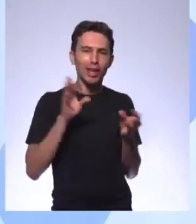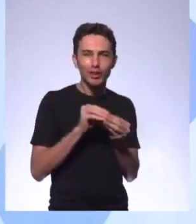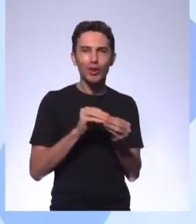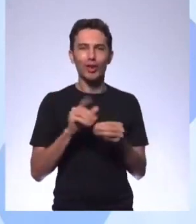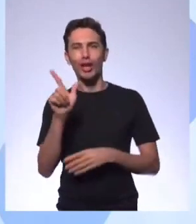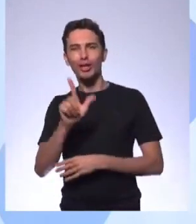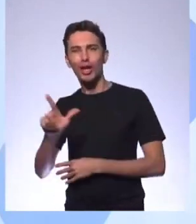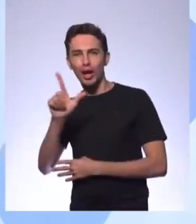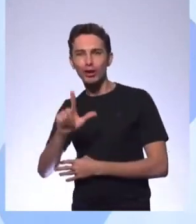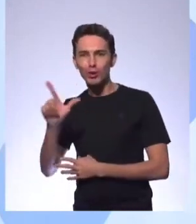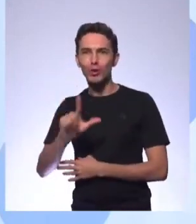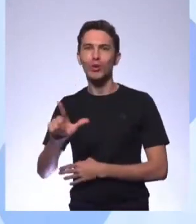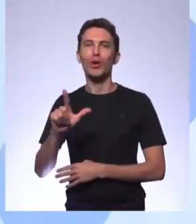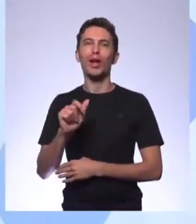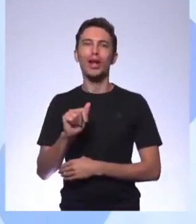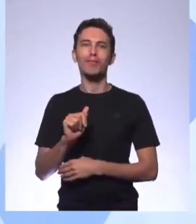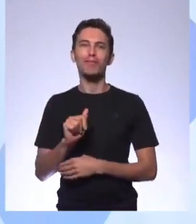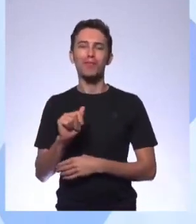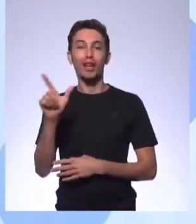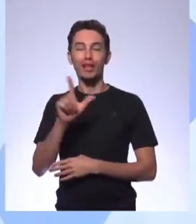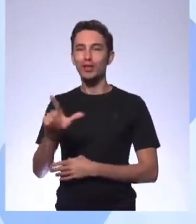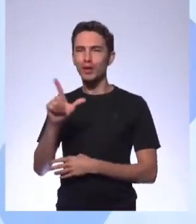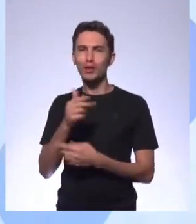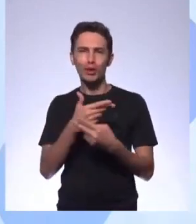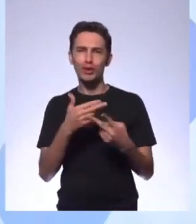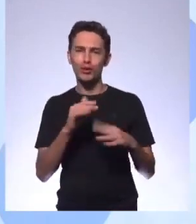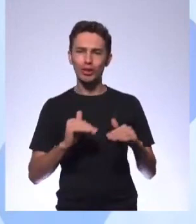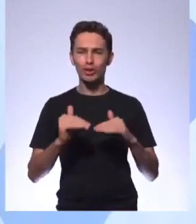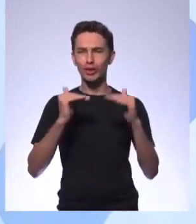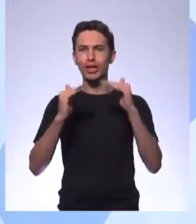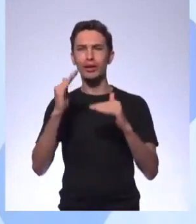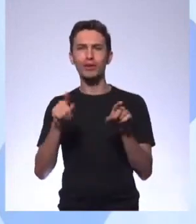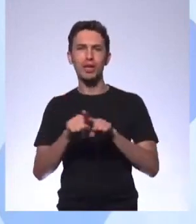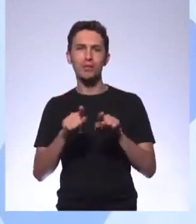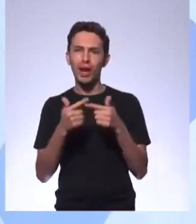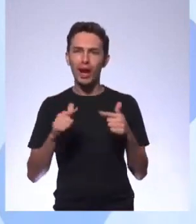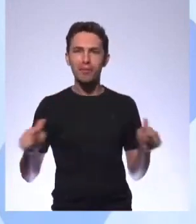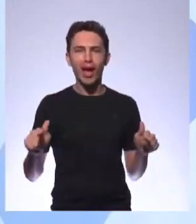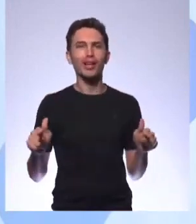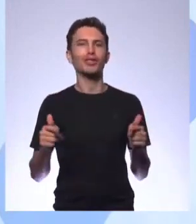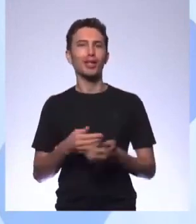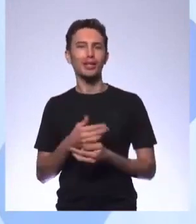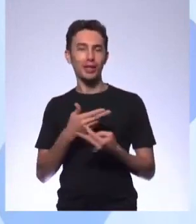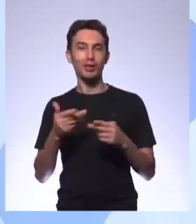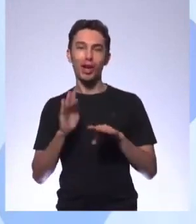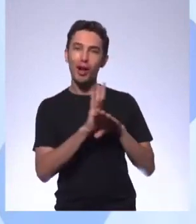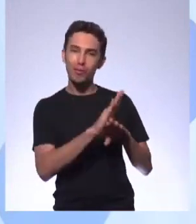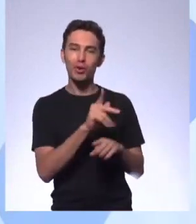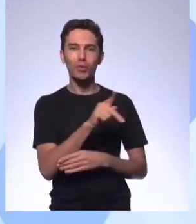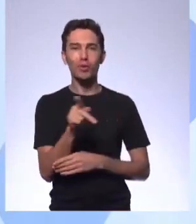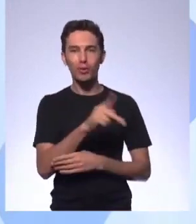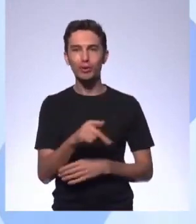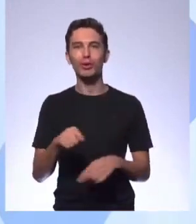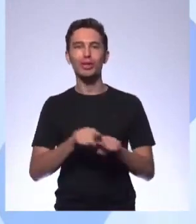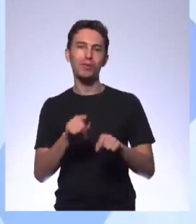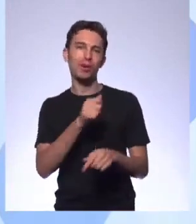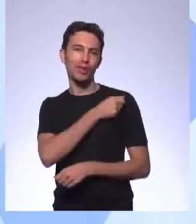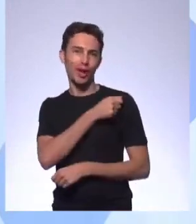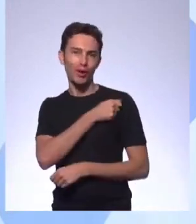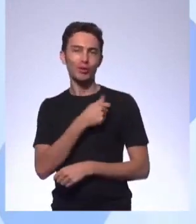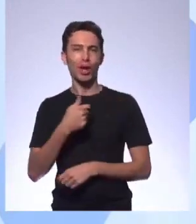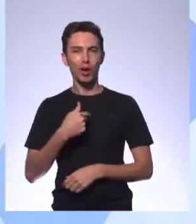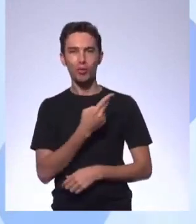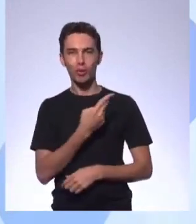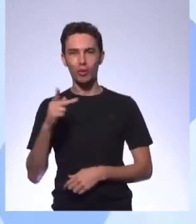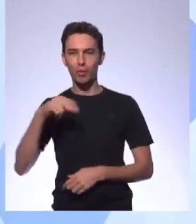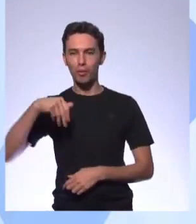literatura, falando de literatura em todos os seus níveis, falando de gramática, sim, dando apoio aos professores e aos alunos. E eu, professor